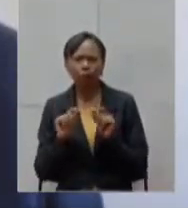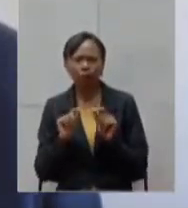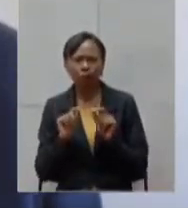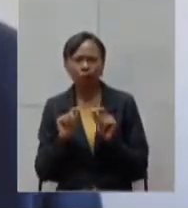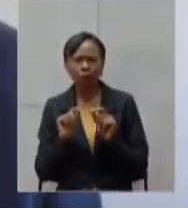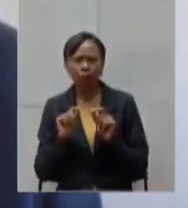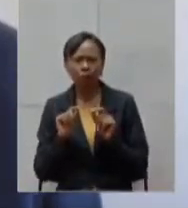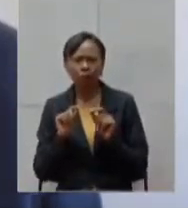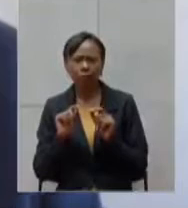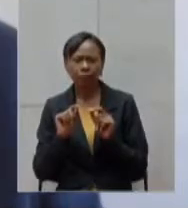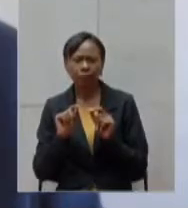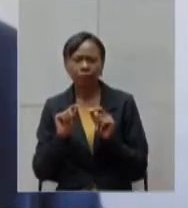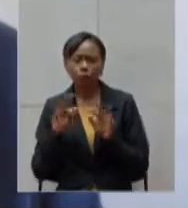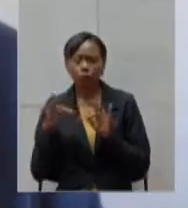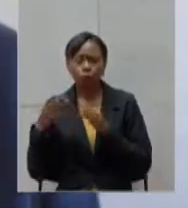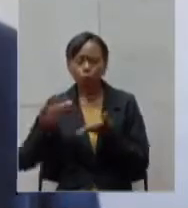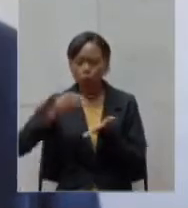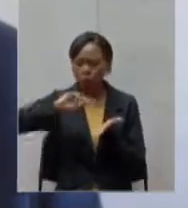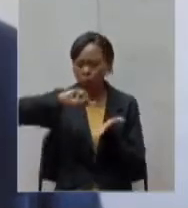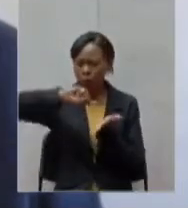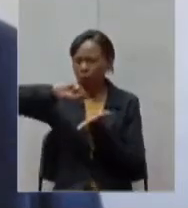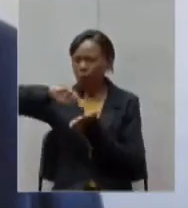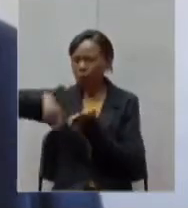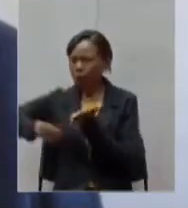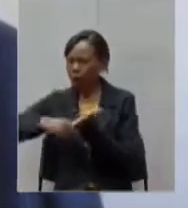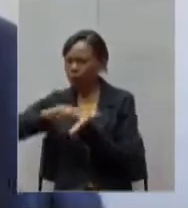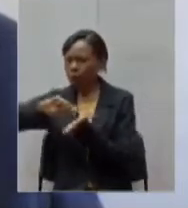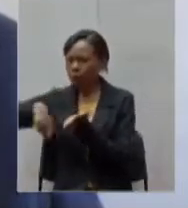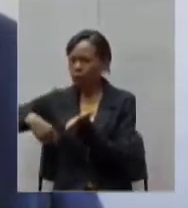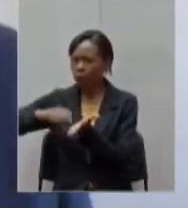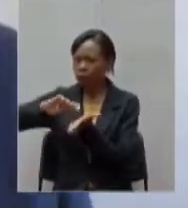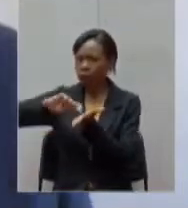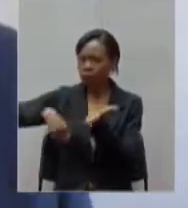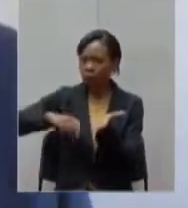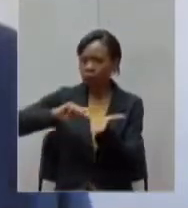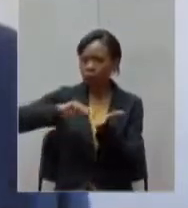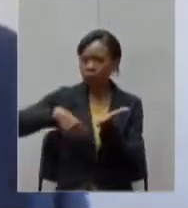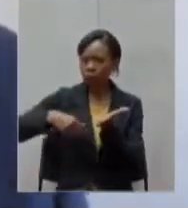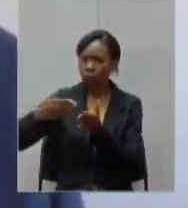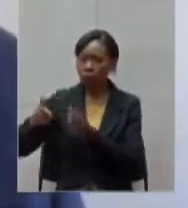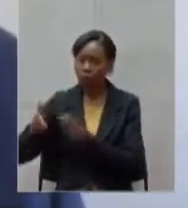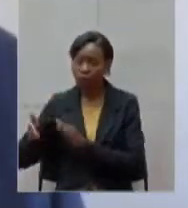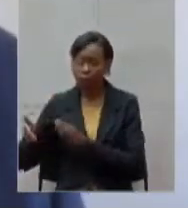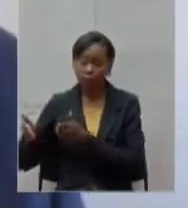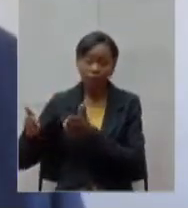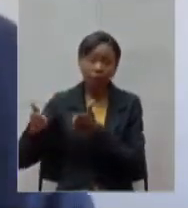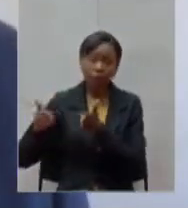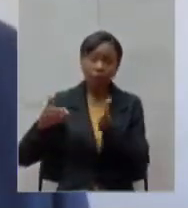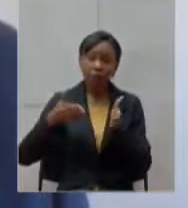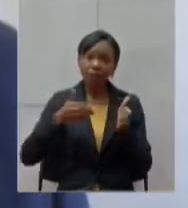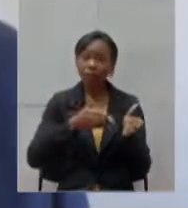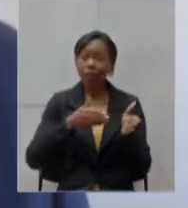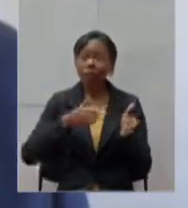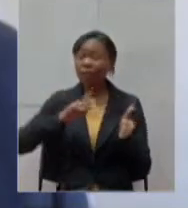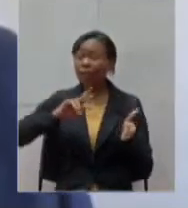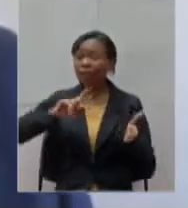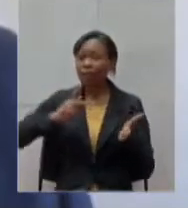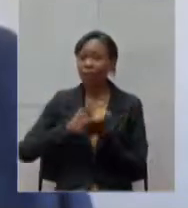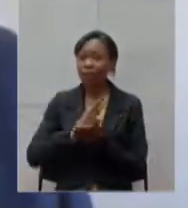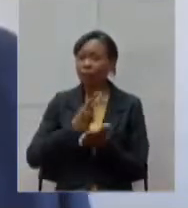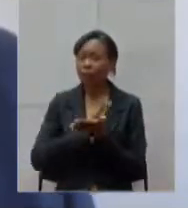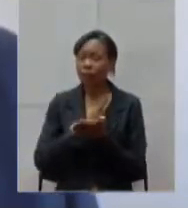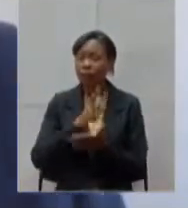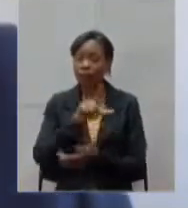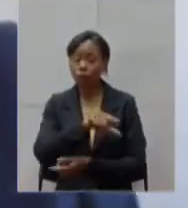toda a contratação para favorecer uma fundação Guimarães Rosa de maneira irregular no processo de escolha da